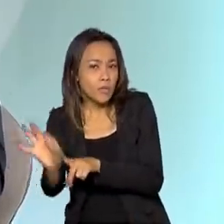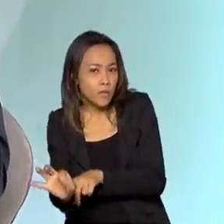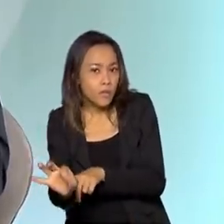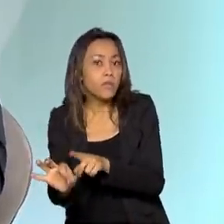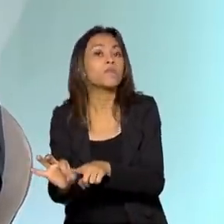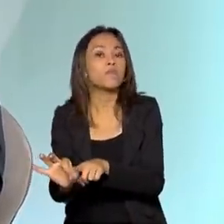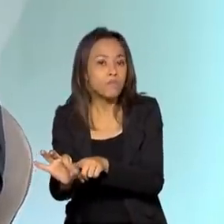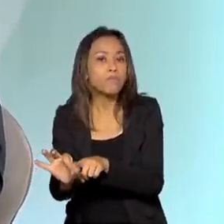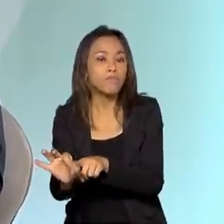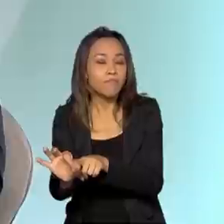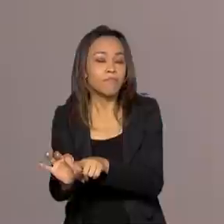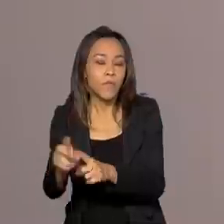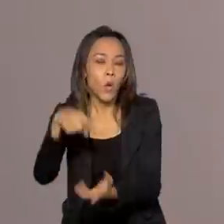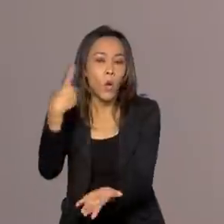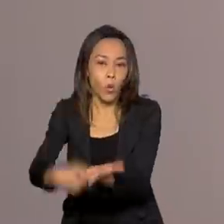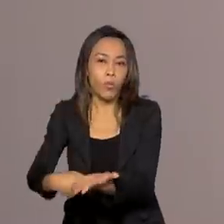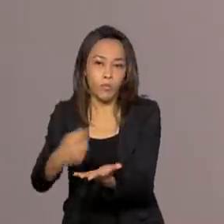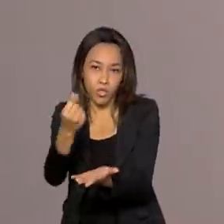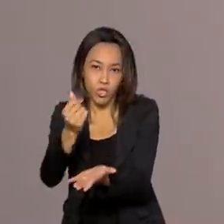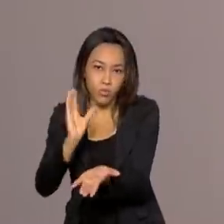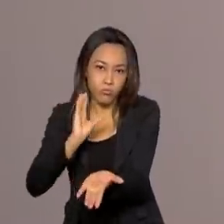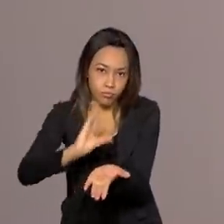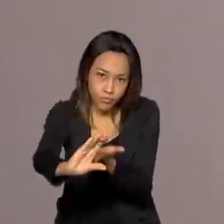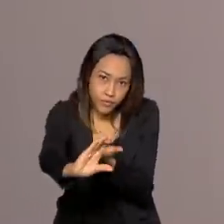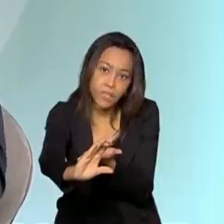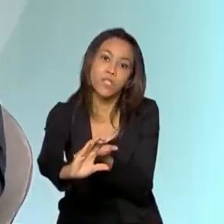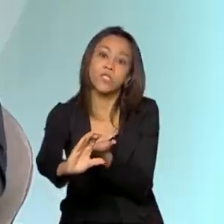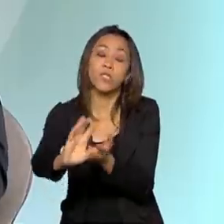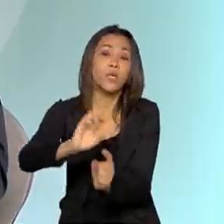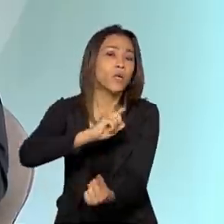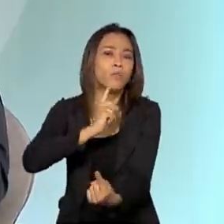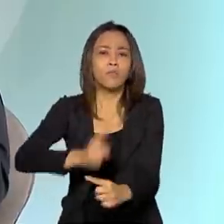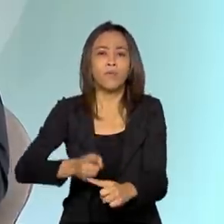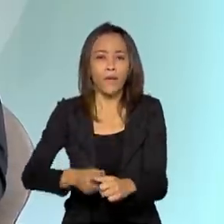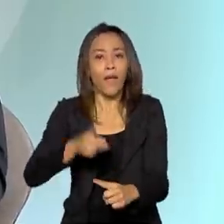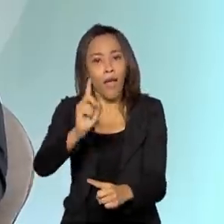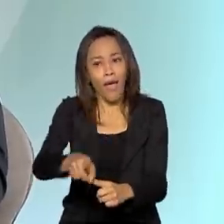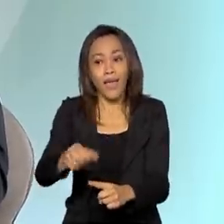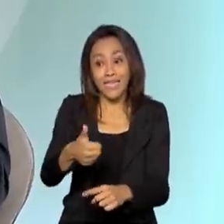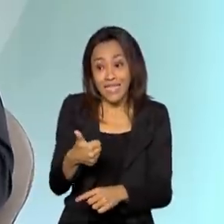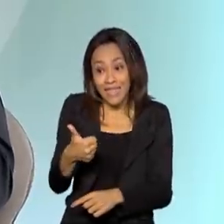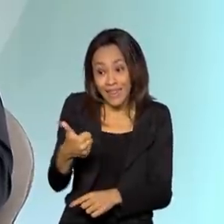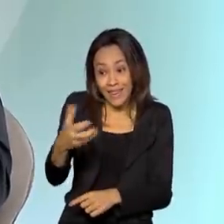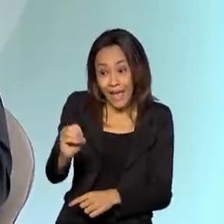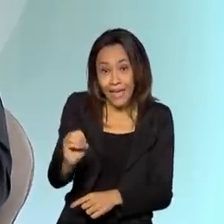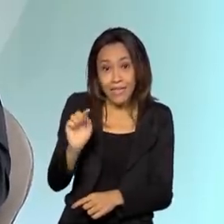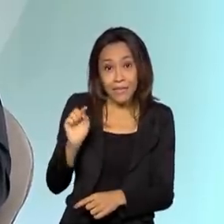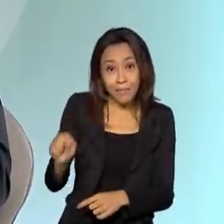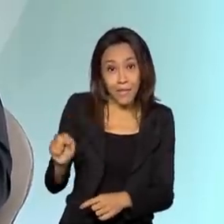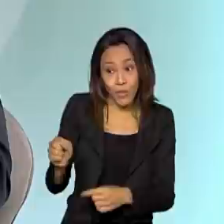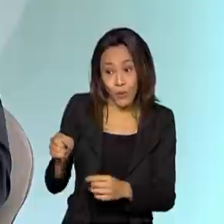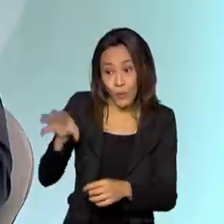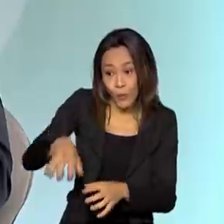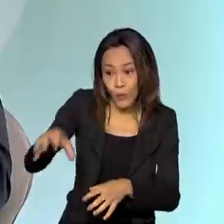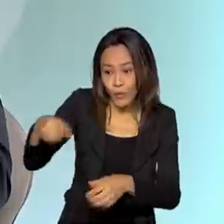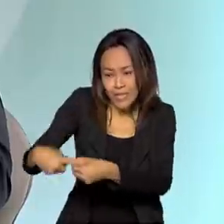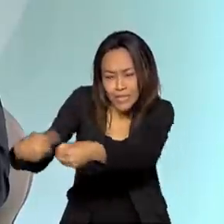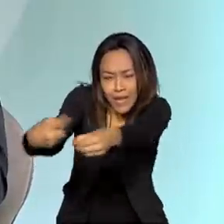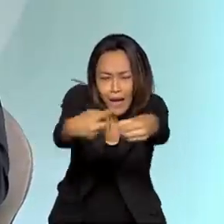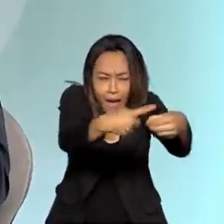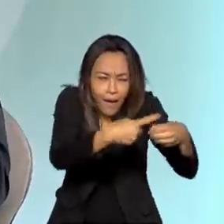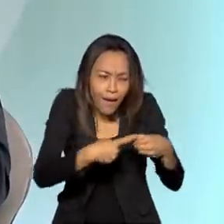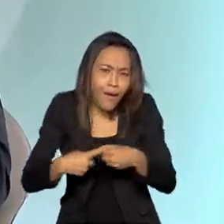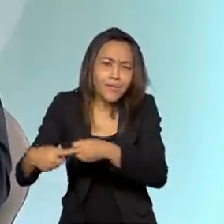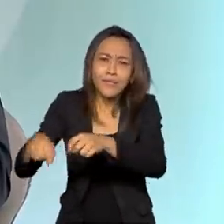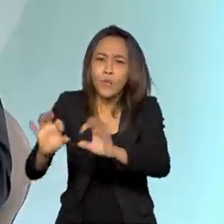vamos exigir em compromisso de investimento, justamente para alcançar esses 10 mil, essas 10 mil vilas povoadas, aglomeradas,